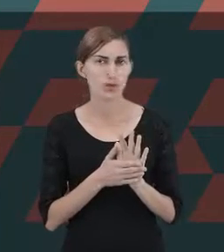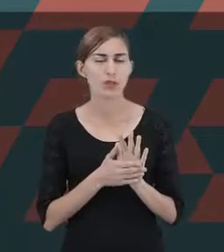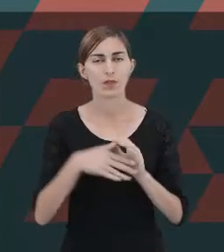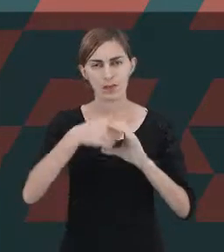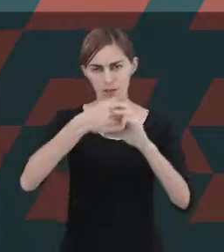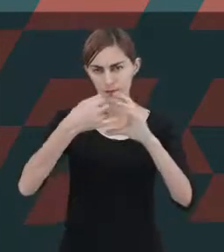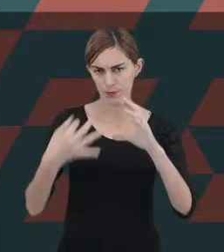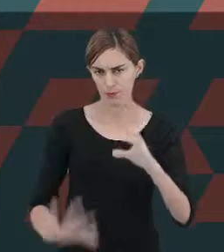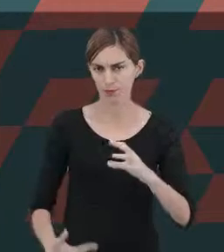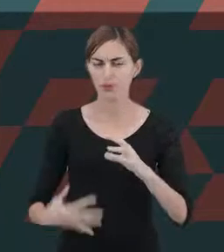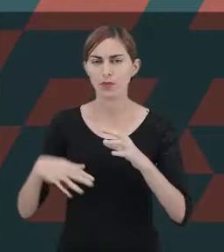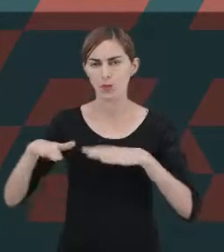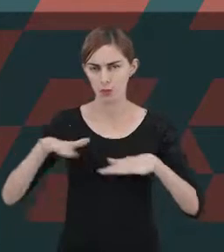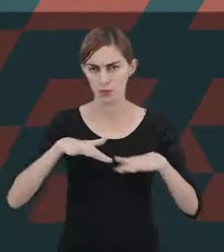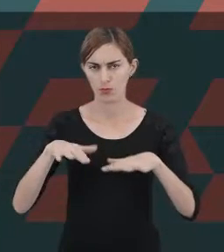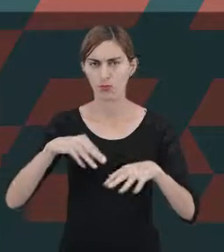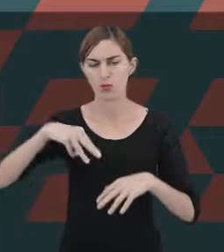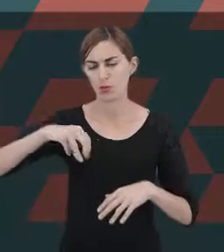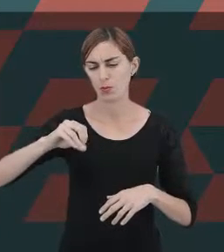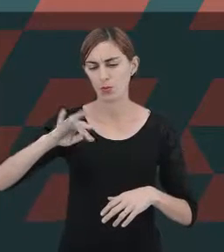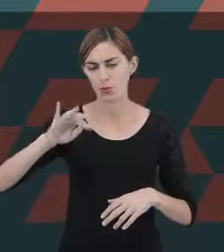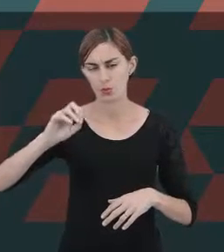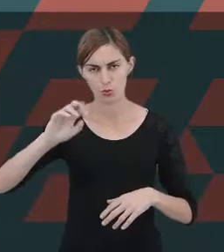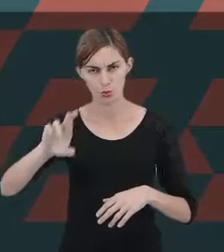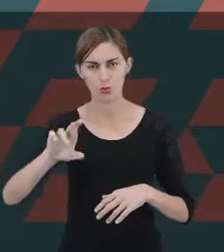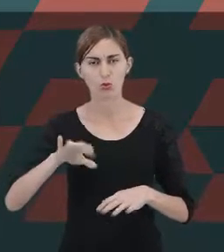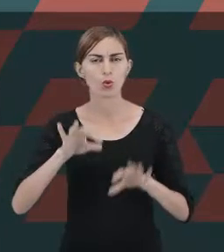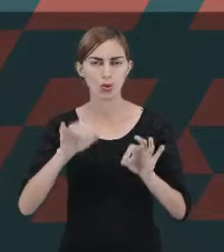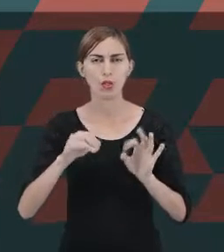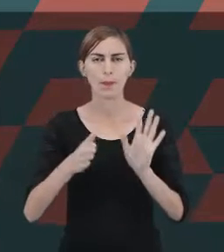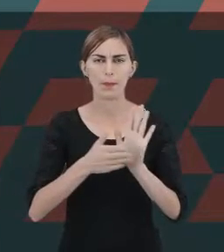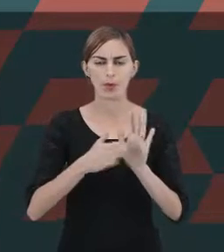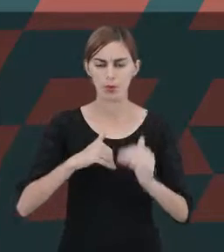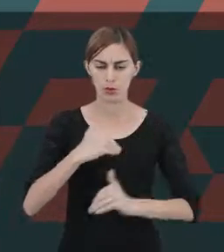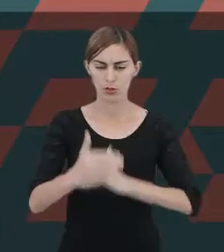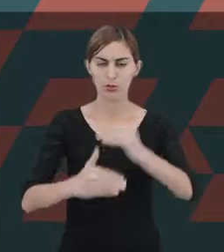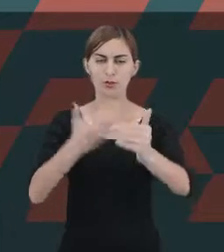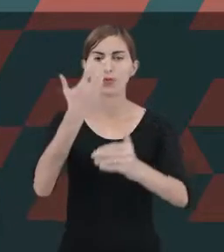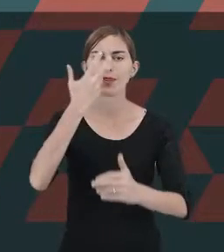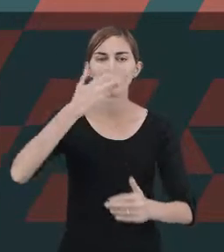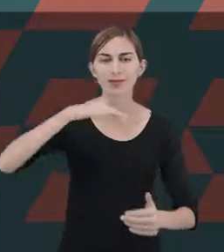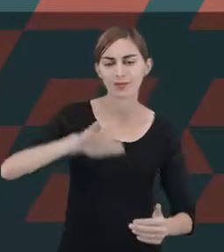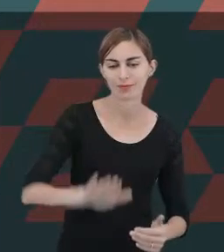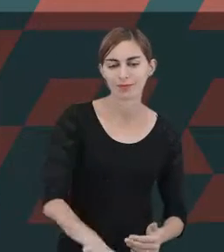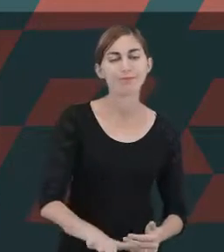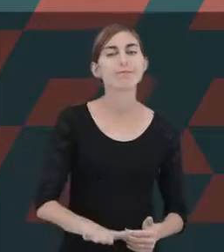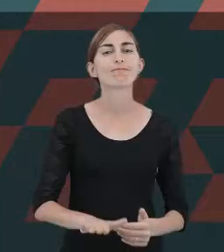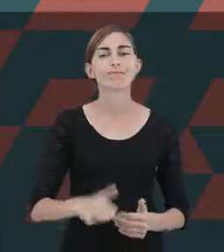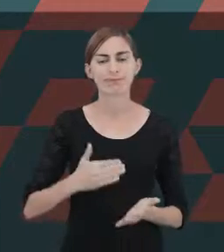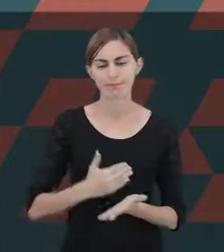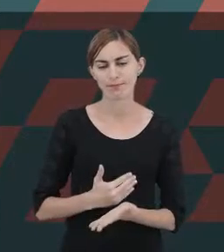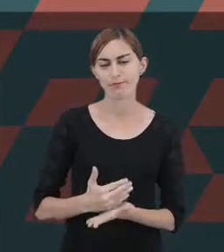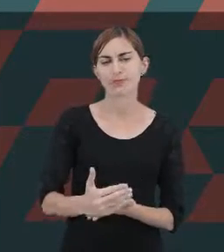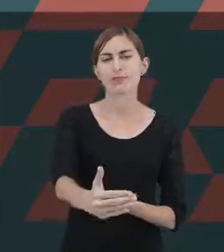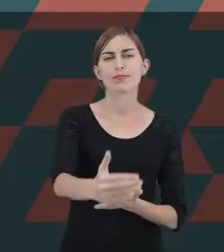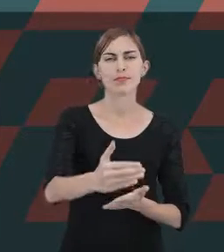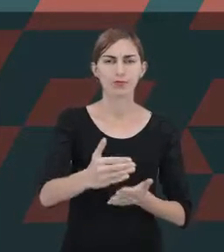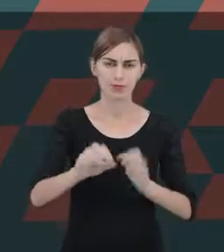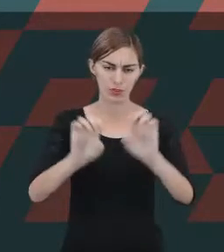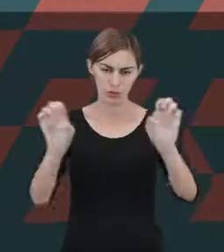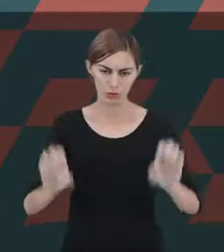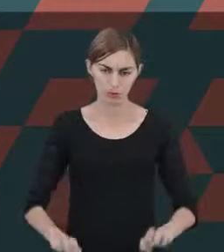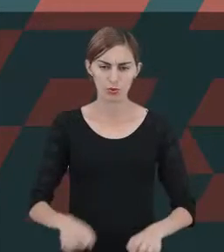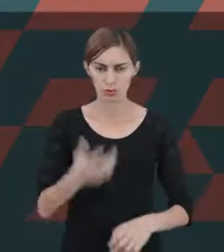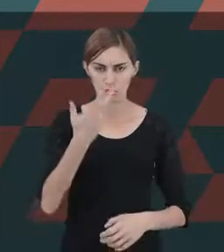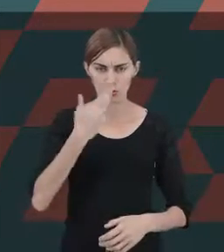físico-motor é justamente propor o desenvolvimento infantil a partir da estruturação física da